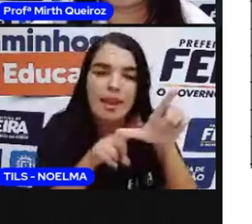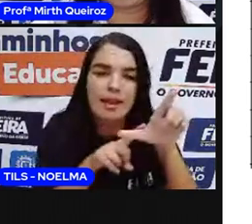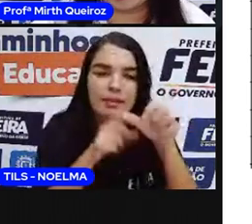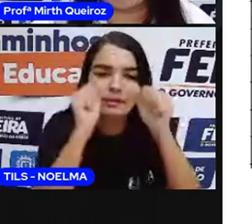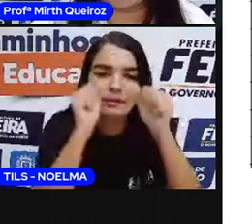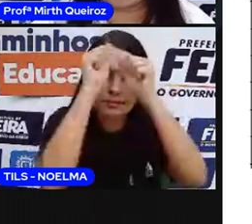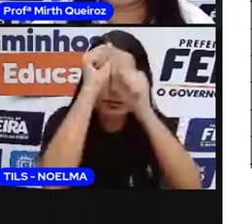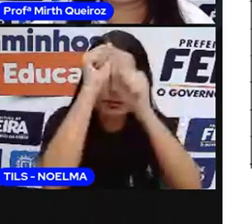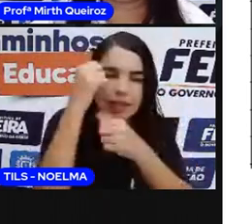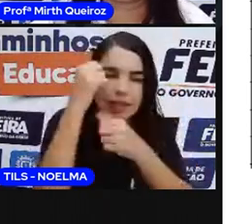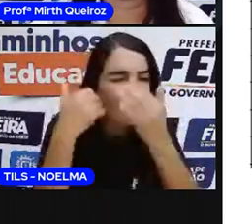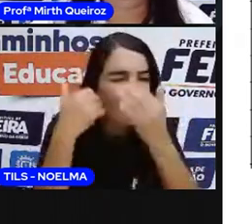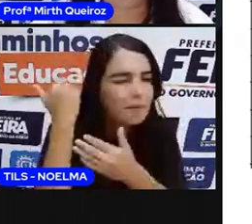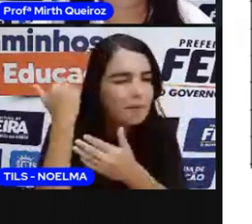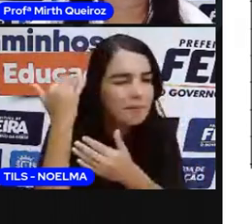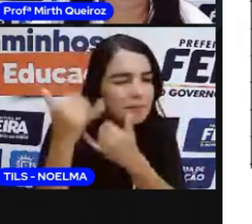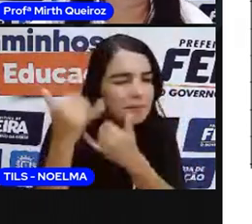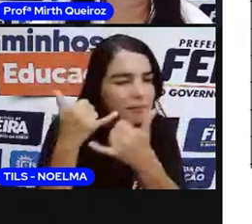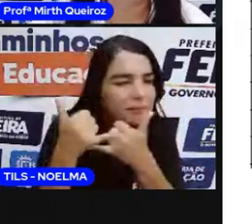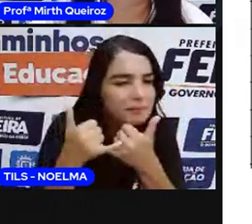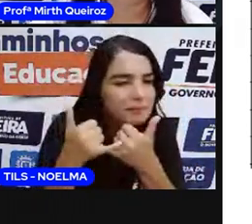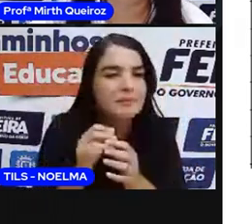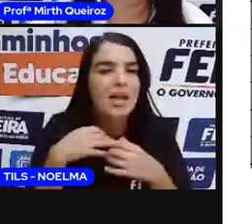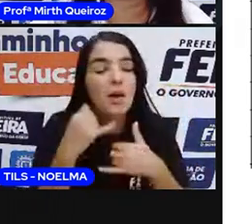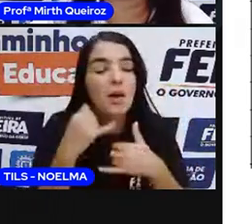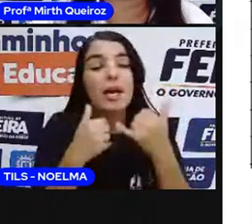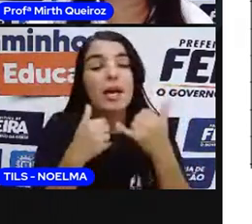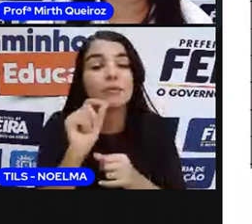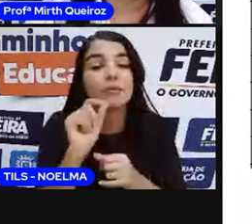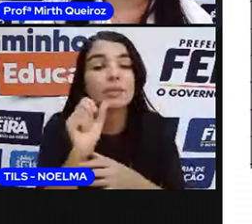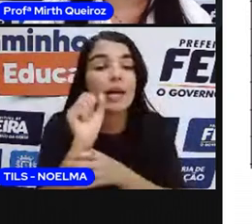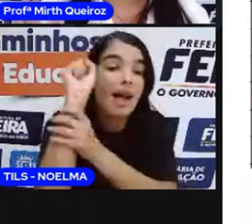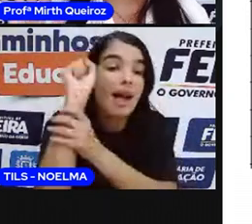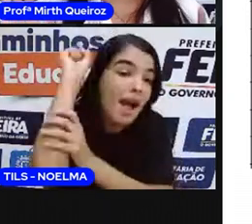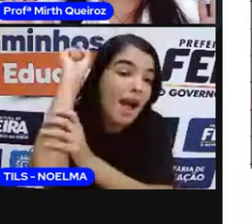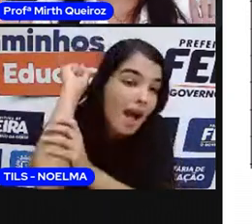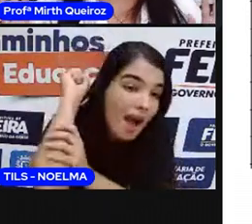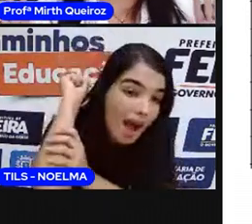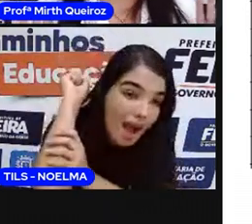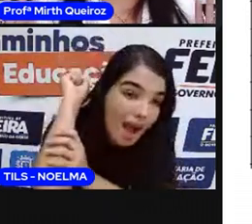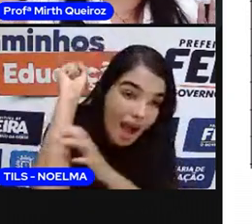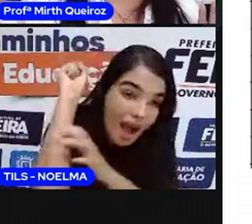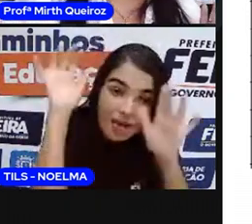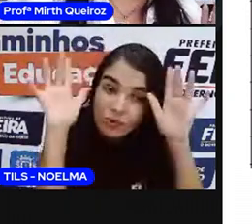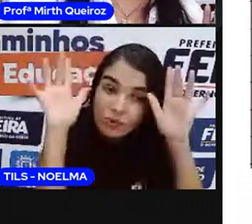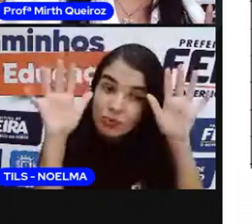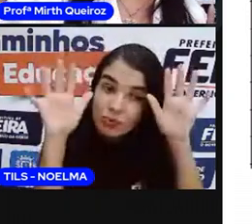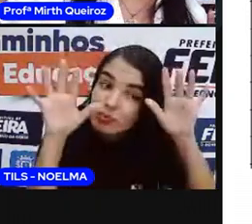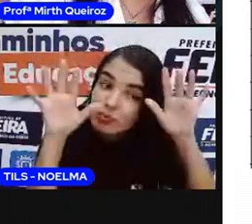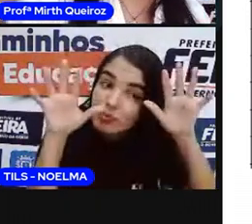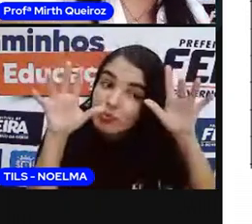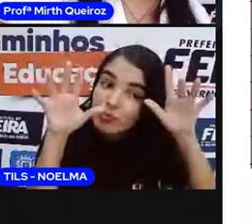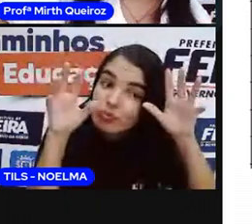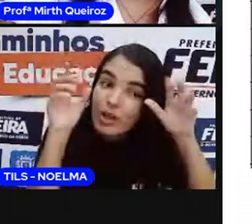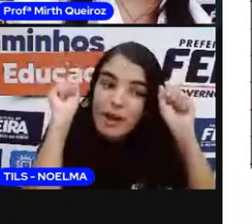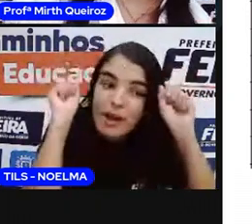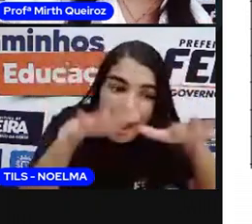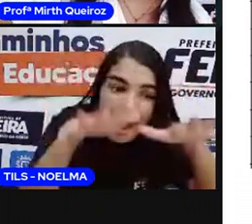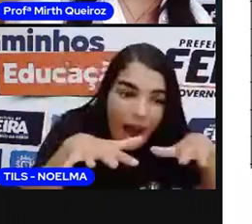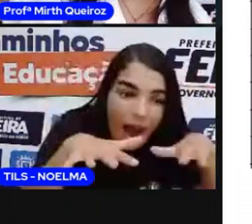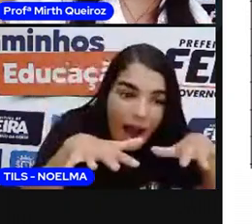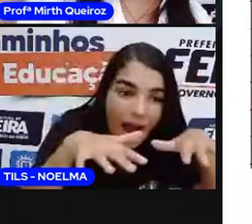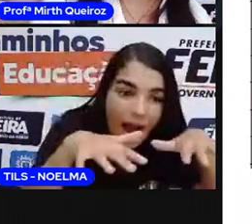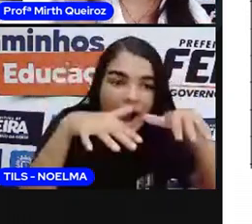Geralmente, na minha infância, né? Eu brincava assim, a gente ia com os dedinhos, né? A adedônia. Você